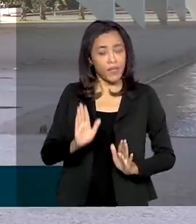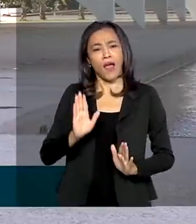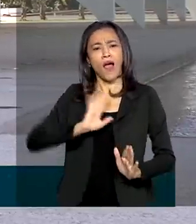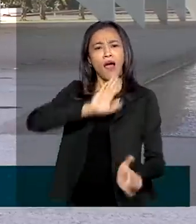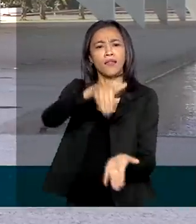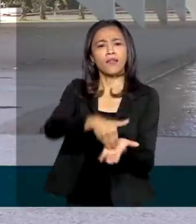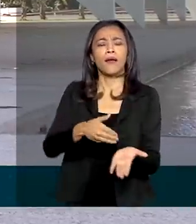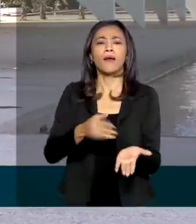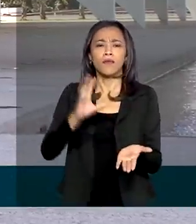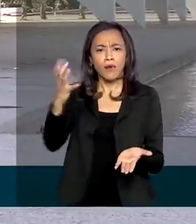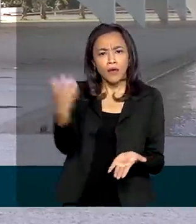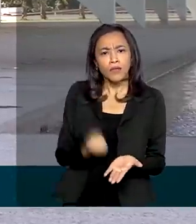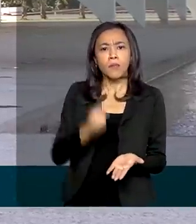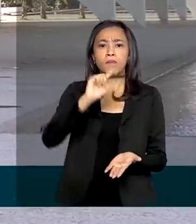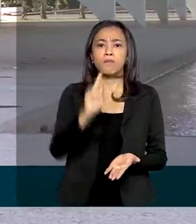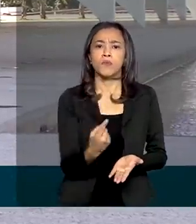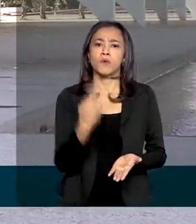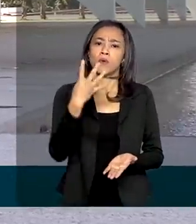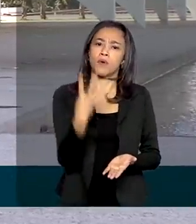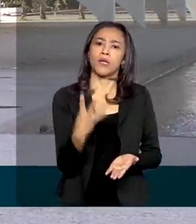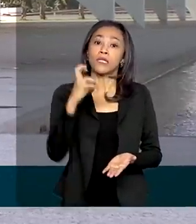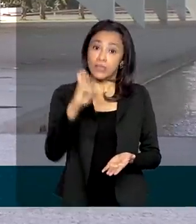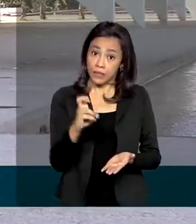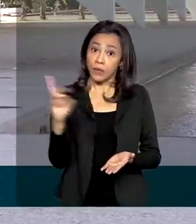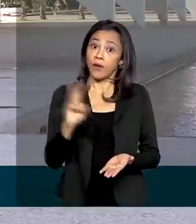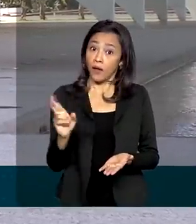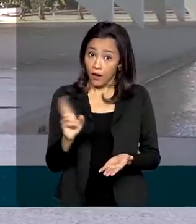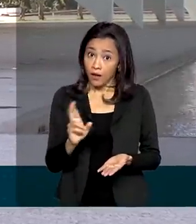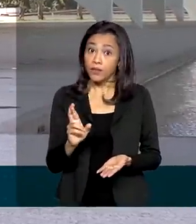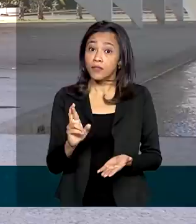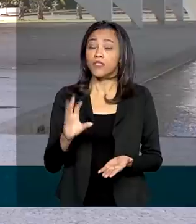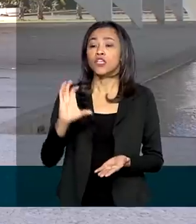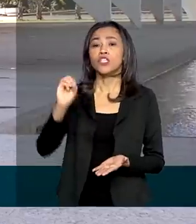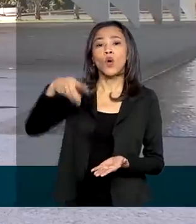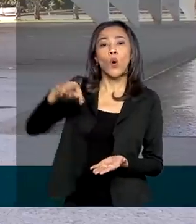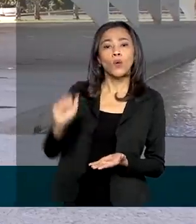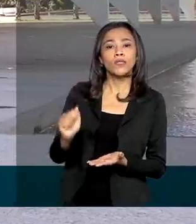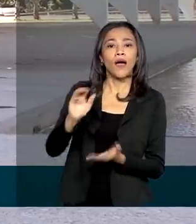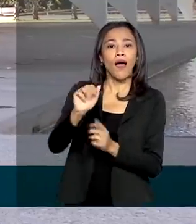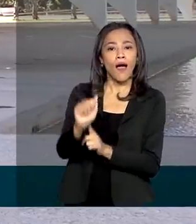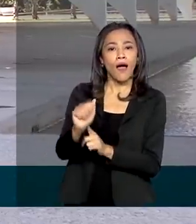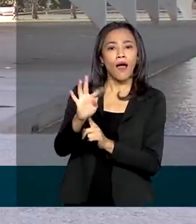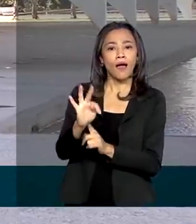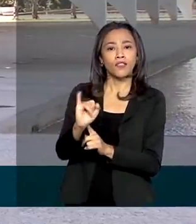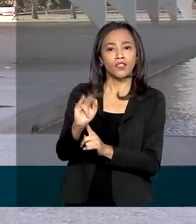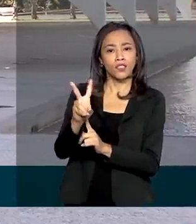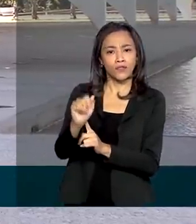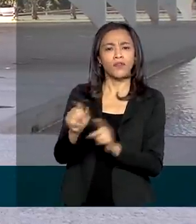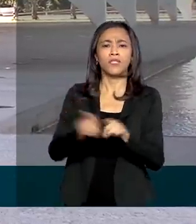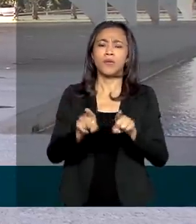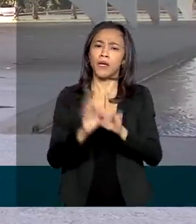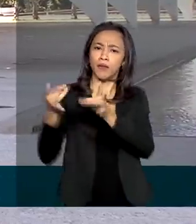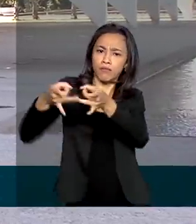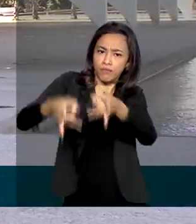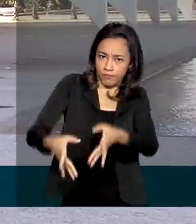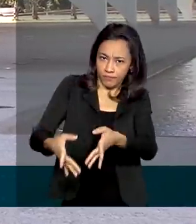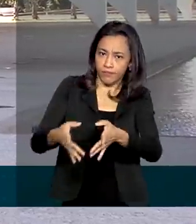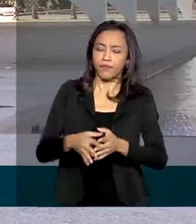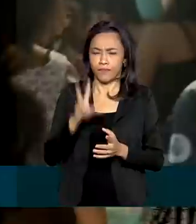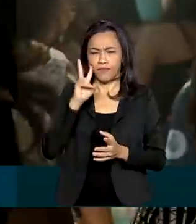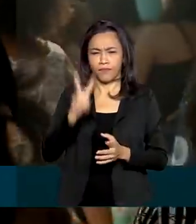R$.045,00 de contas ativas ou inativas. Vamos saber mais então na reportagem.